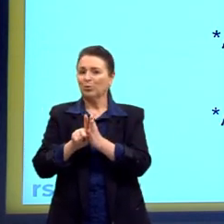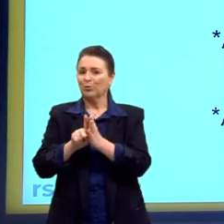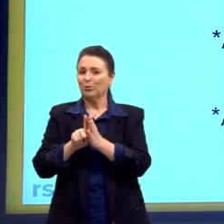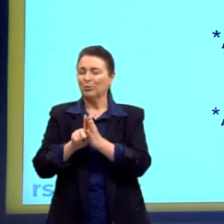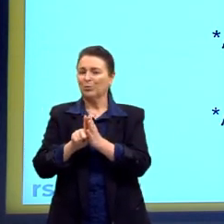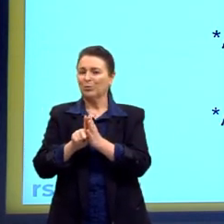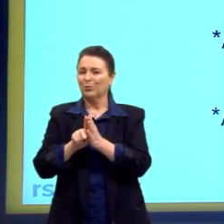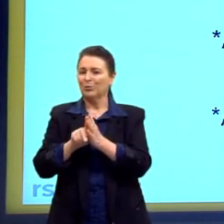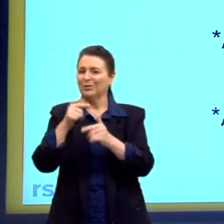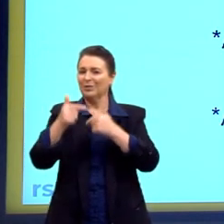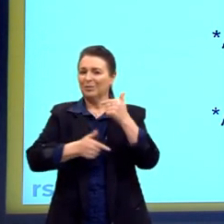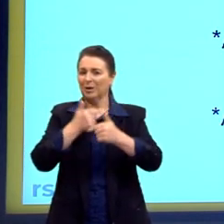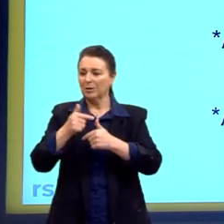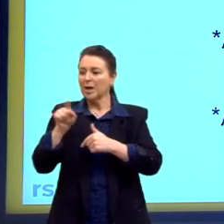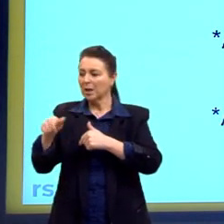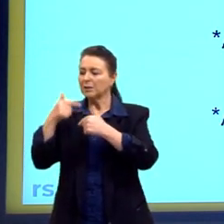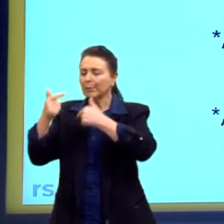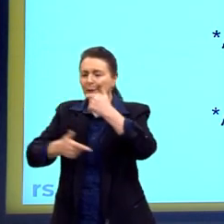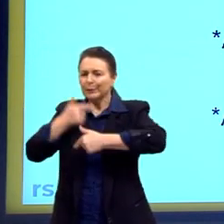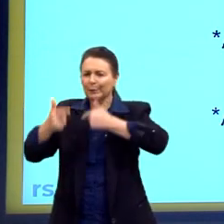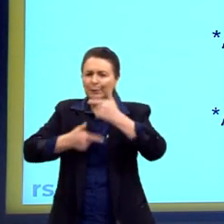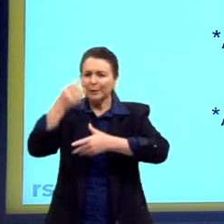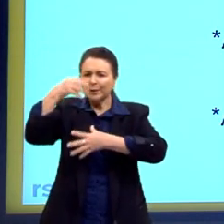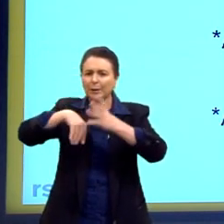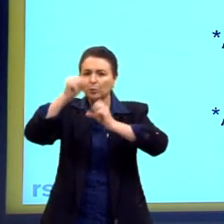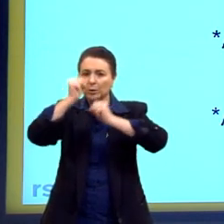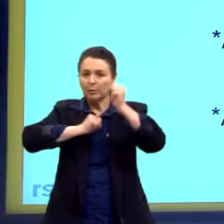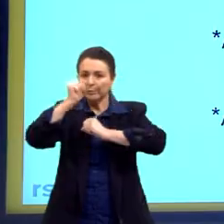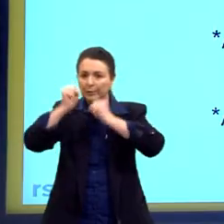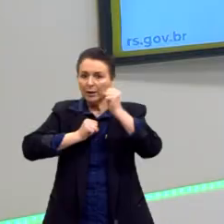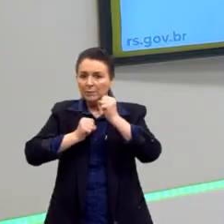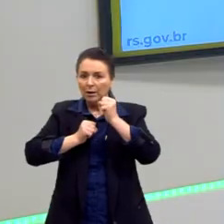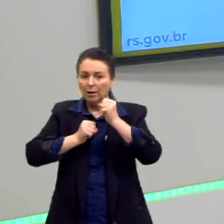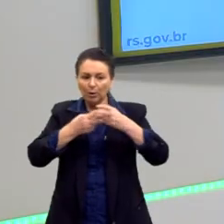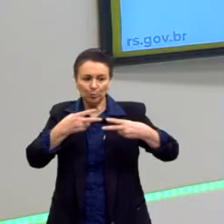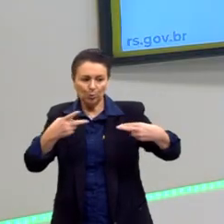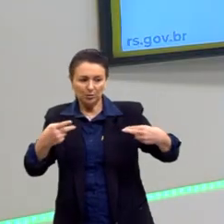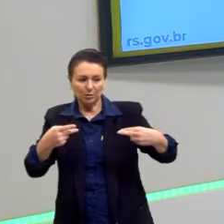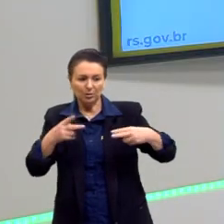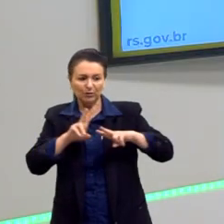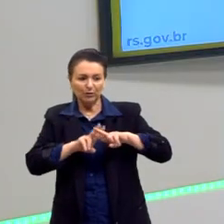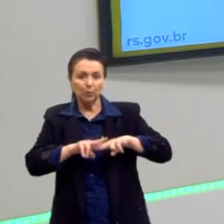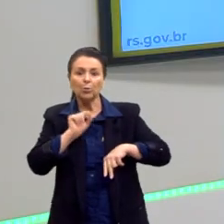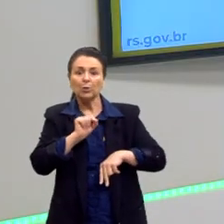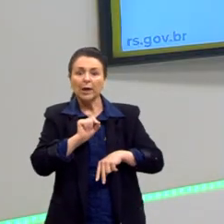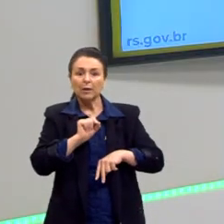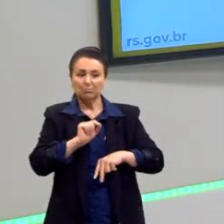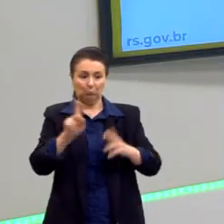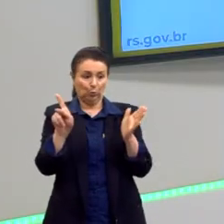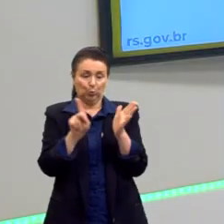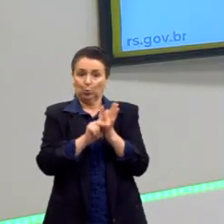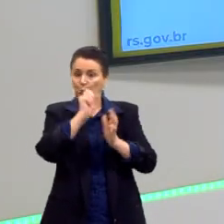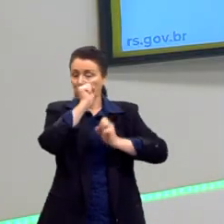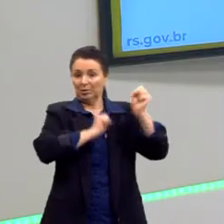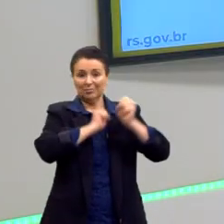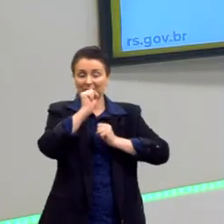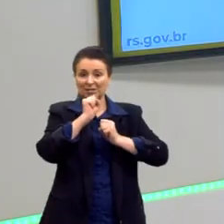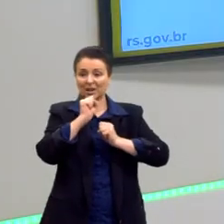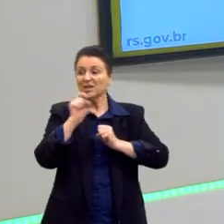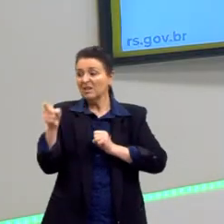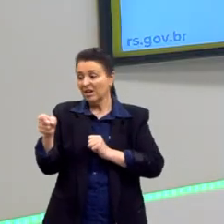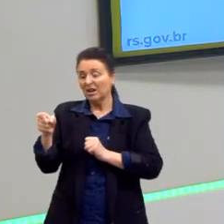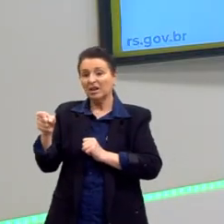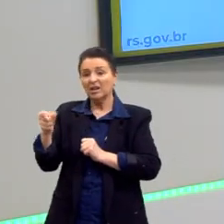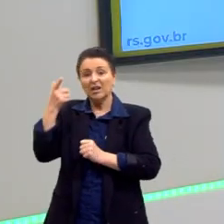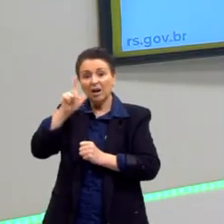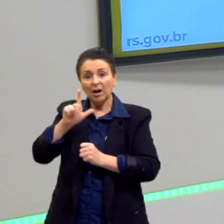faz o seu trabalho durante o dia na empresa, o seu trabalho fica para o dono e ele recebe um salário. Isso chama-se alienação. Essa troca